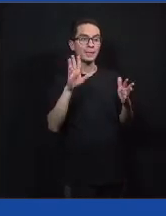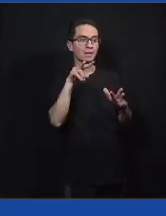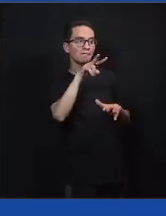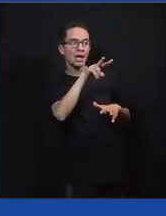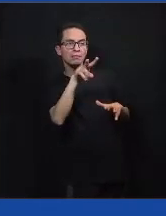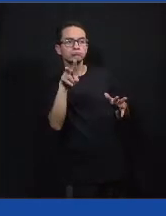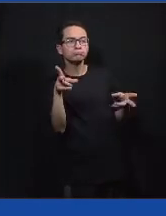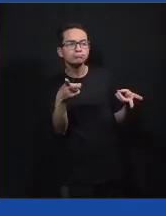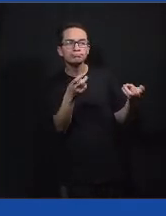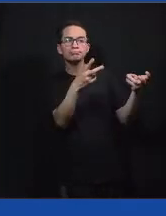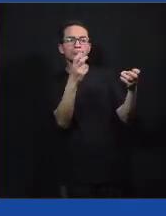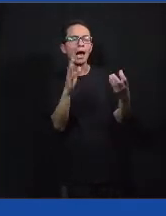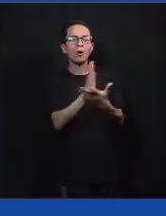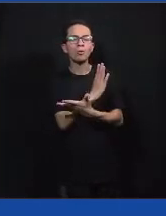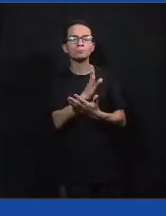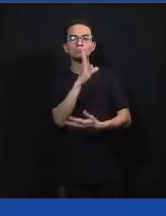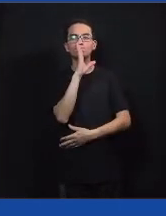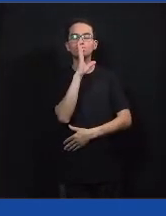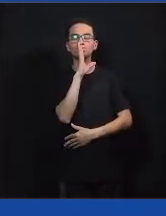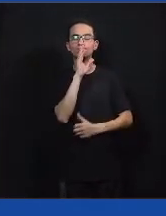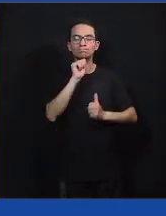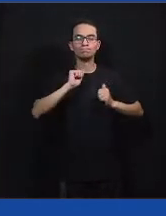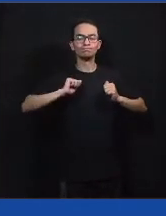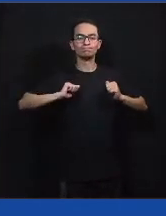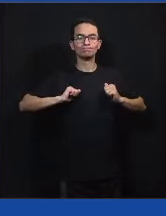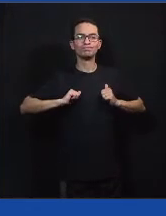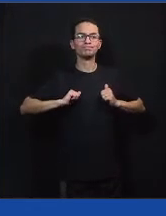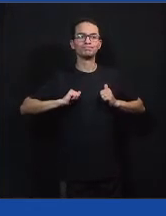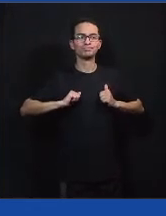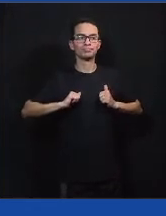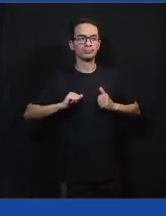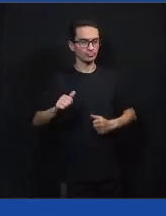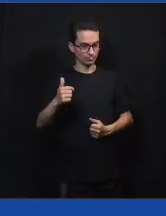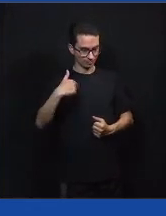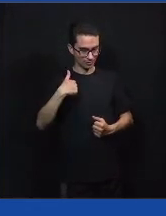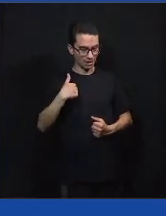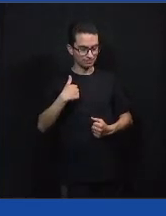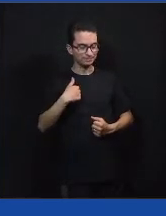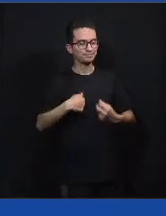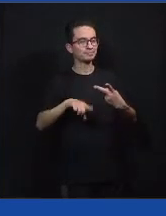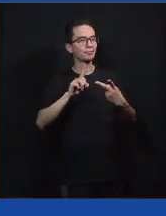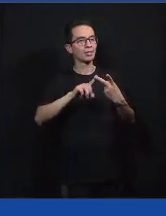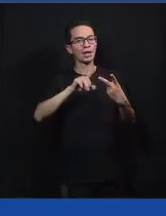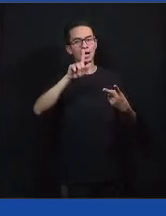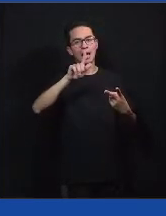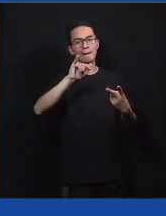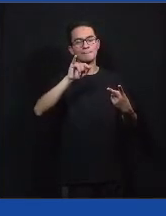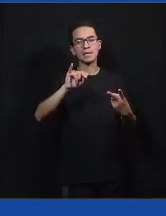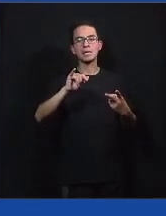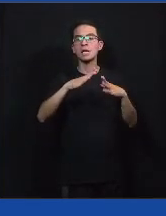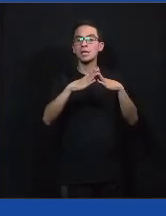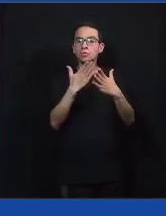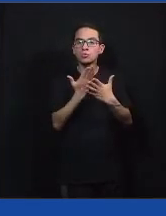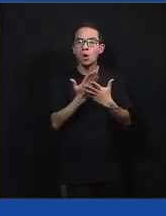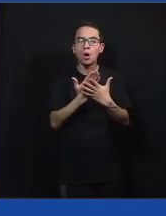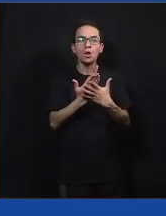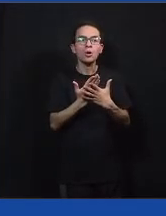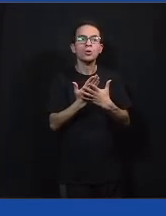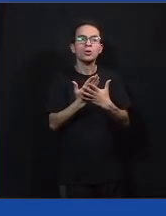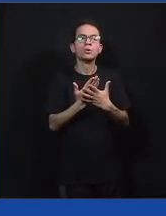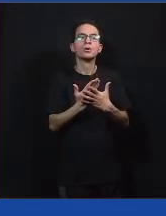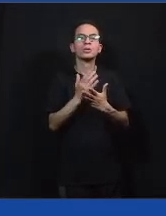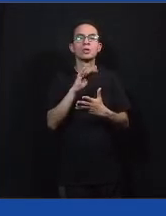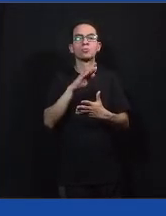pessoas que não são assim. E eu e a Gabi temos o privilégio de estudar numa escola, no Instituto Federal, que